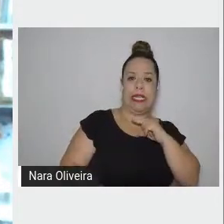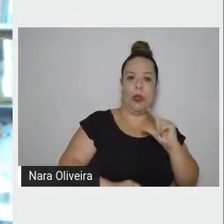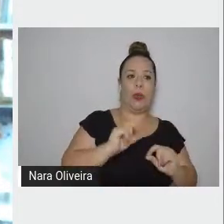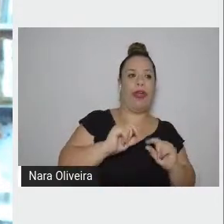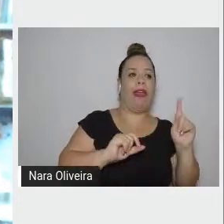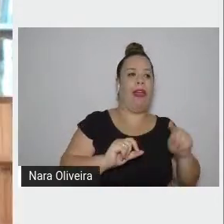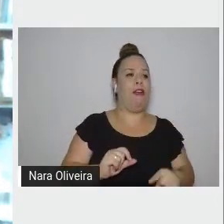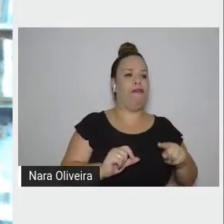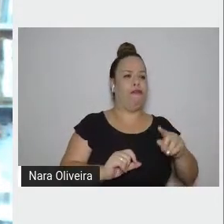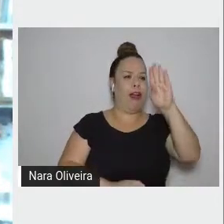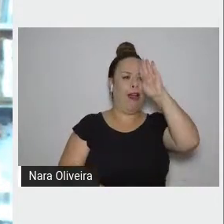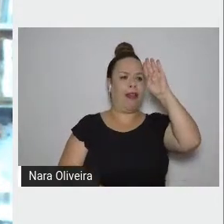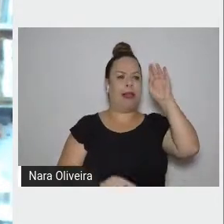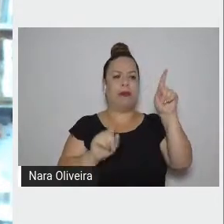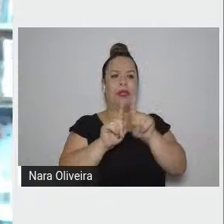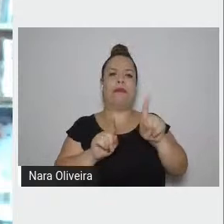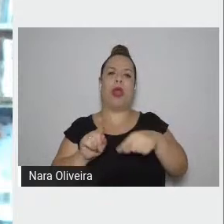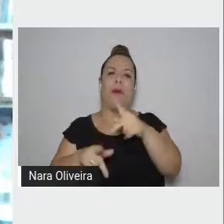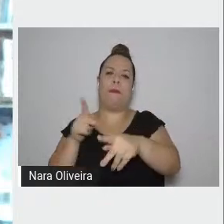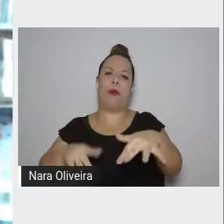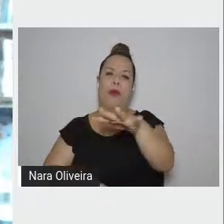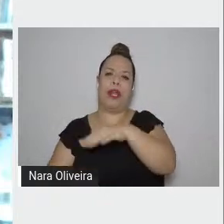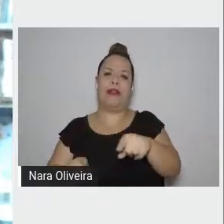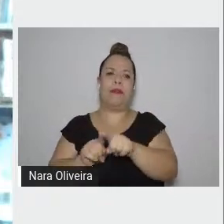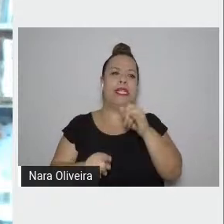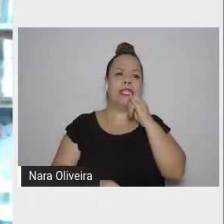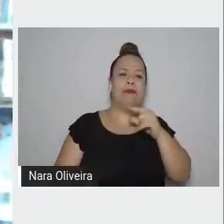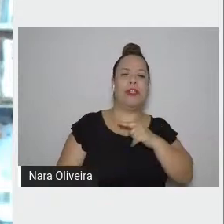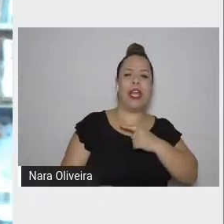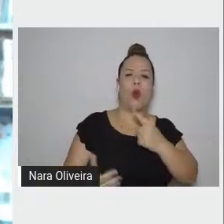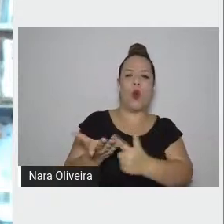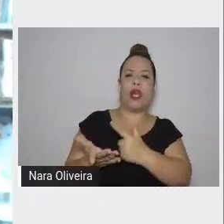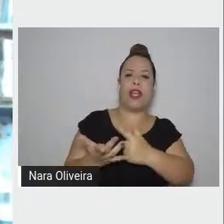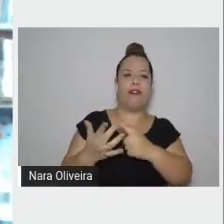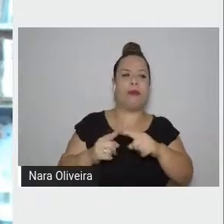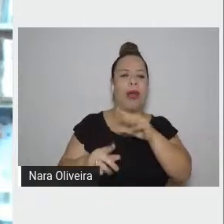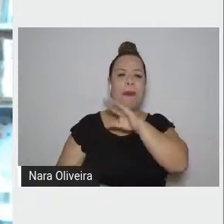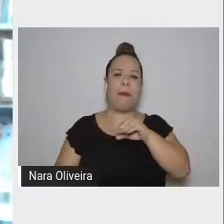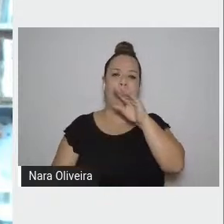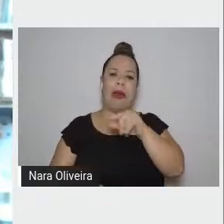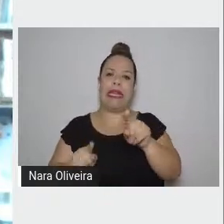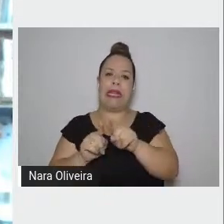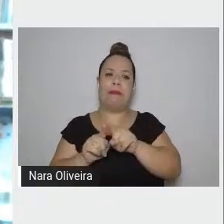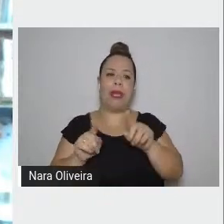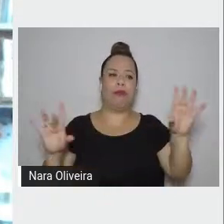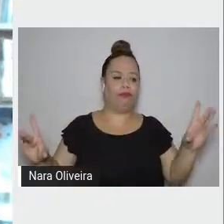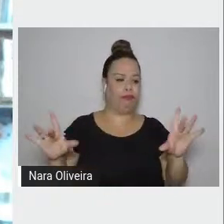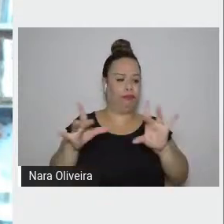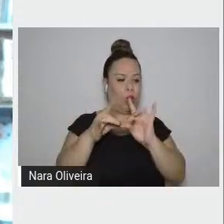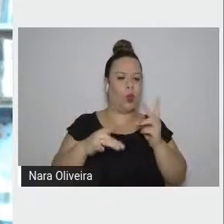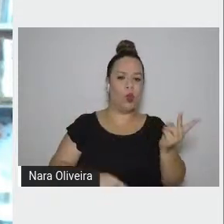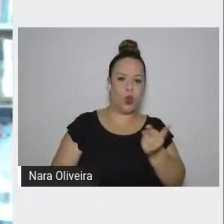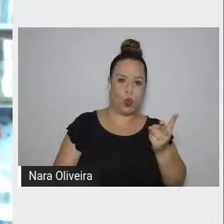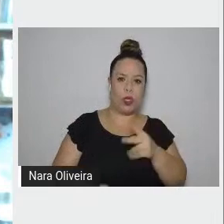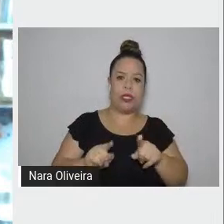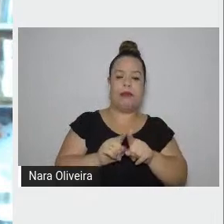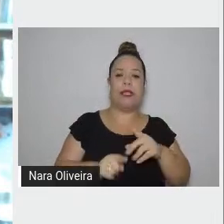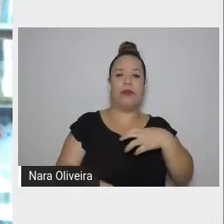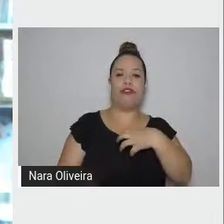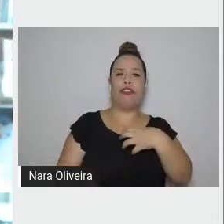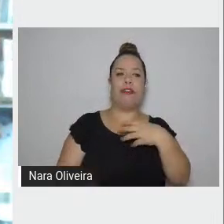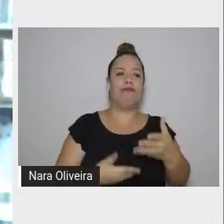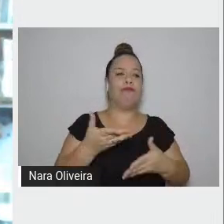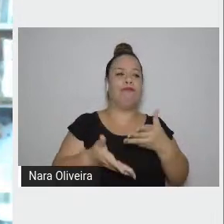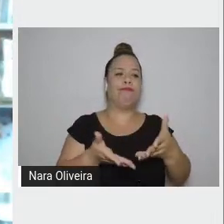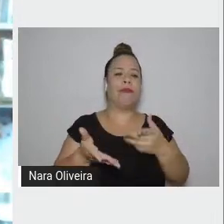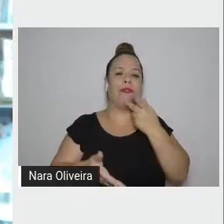do livresco com a oralidade. Sua prosa incorpora uma rica